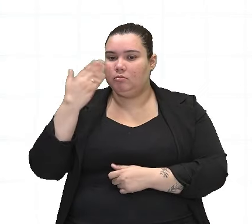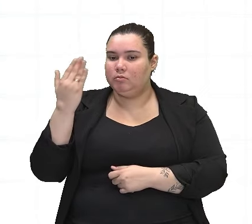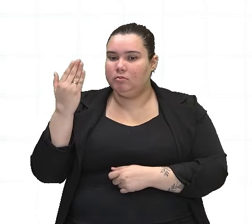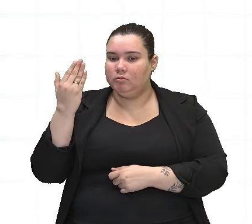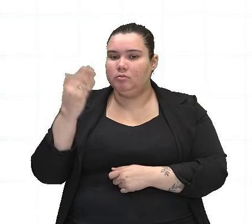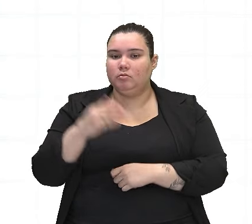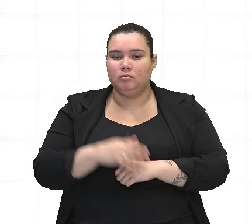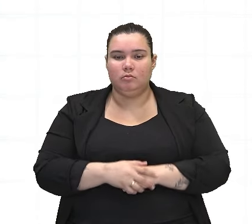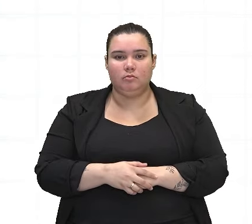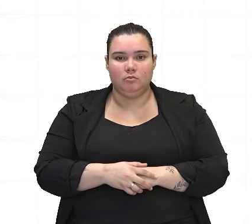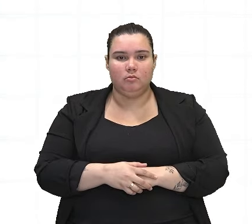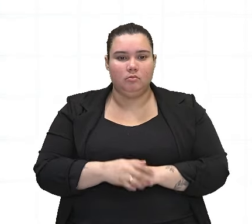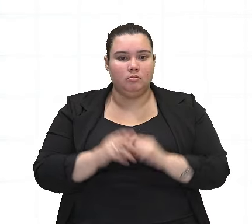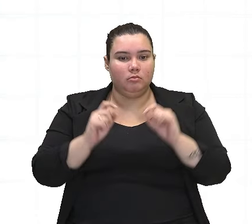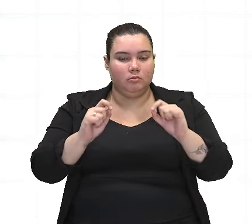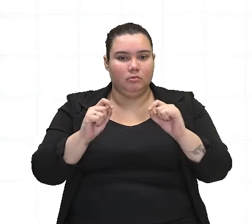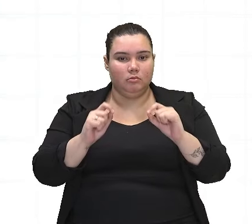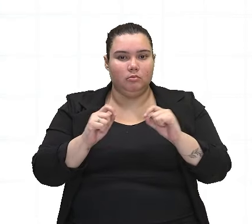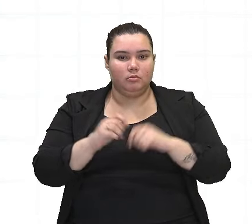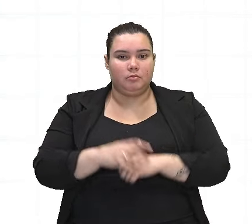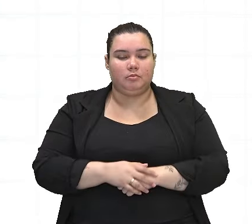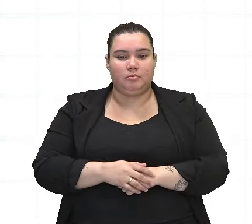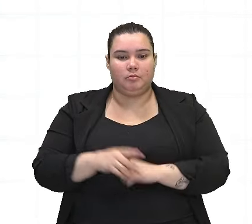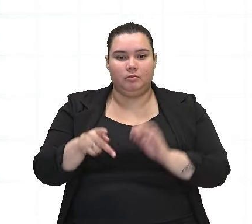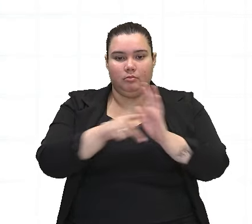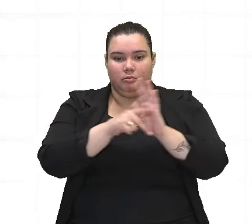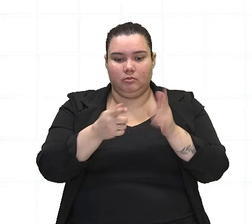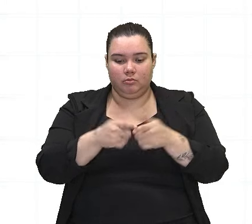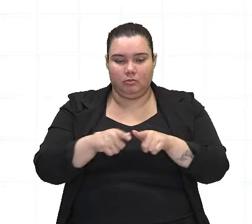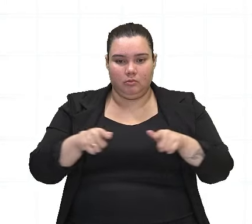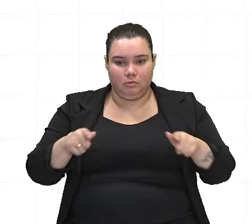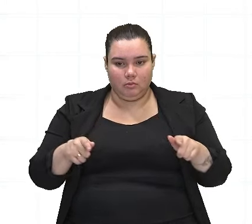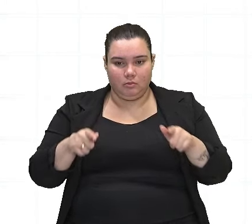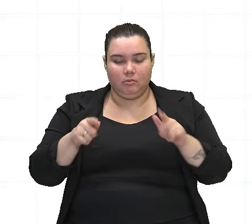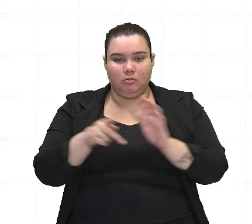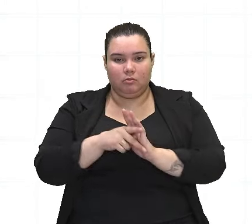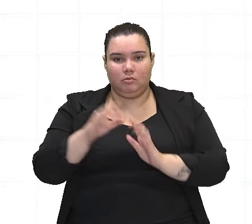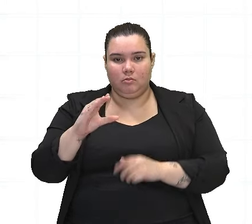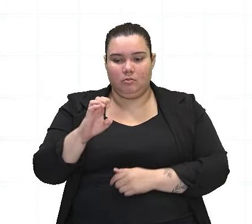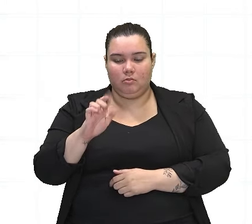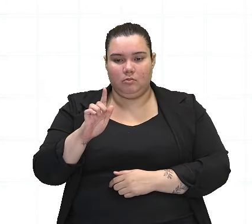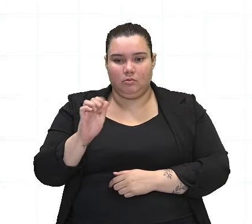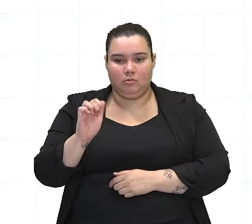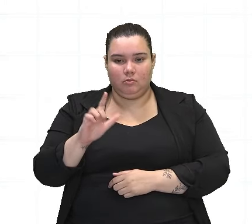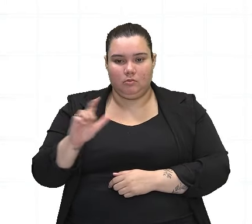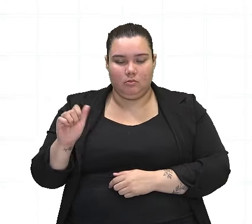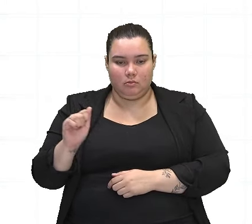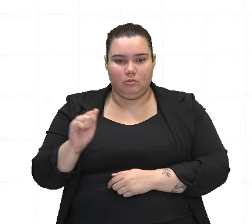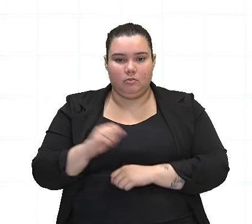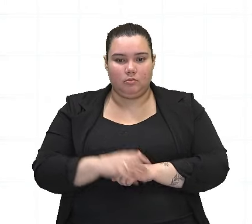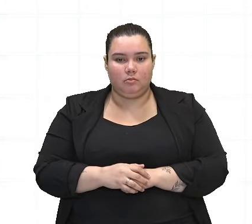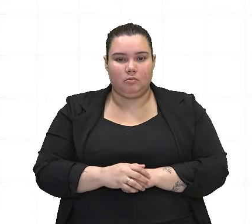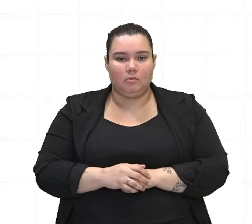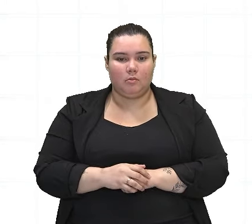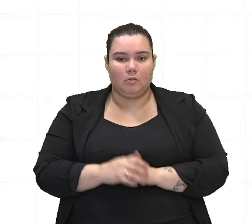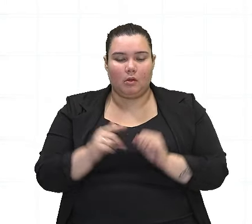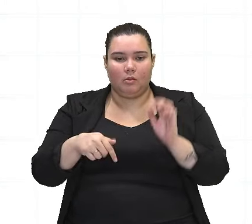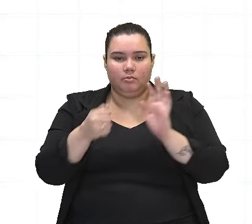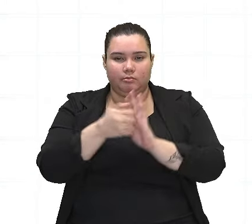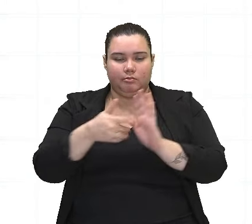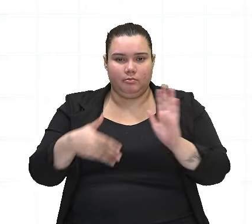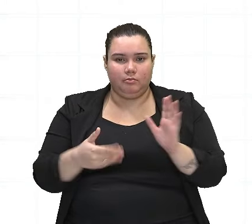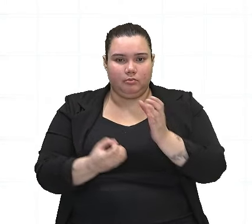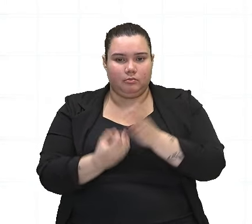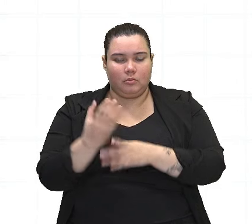conceito, olha só, retirado exatamente aí do gramático, o Segala, ele vai dizer para a gente que figuras de construção, ou de